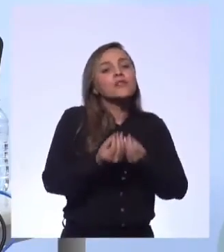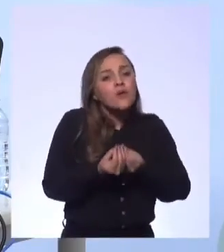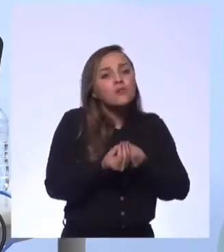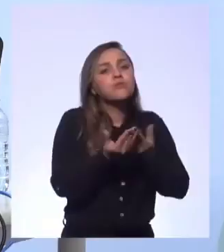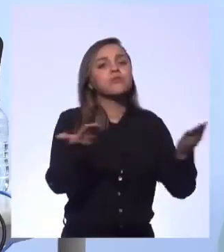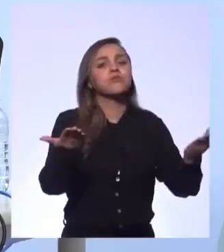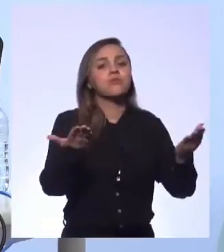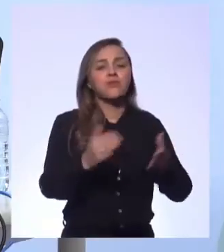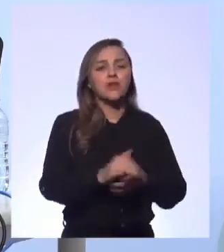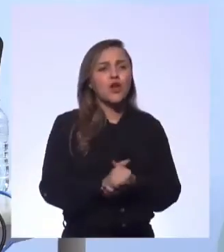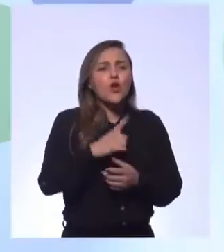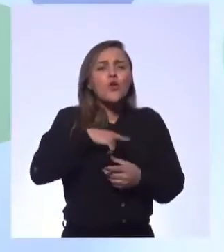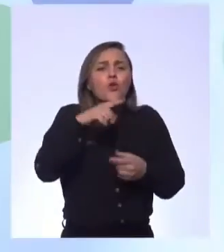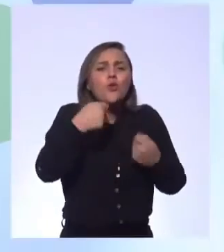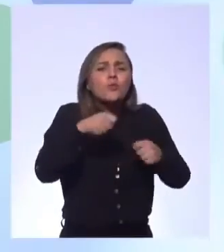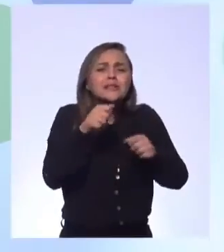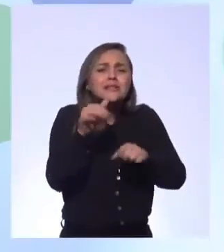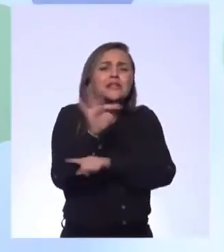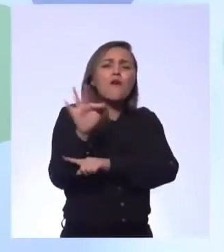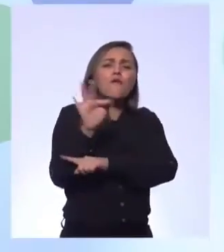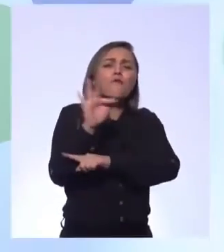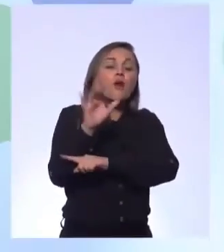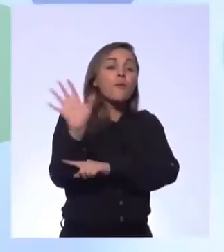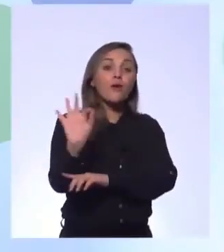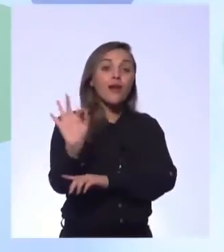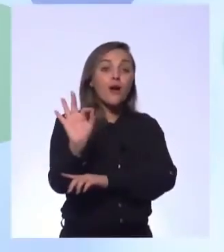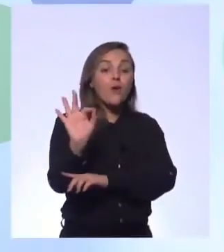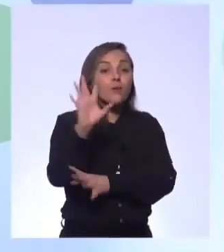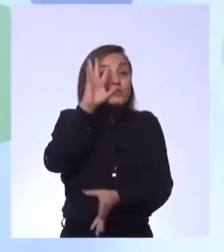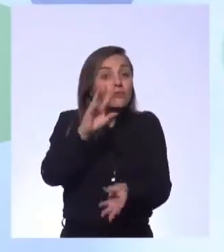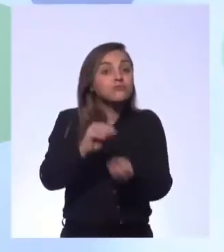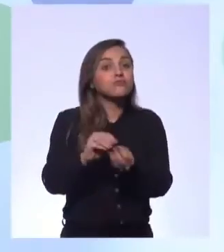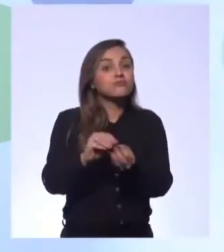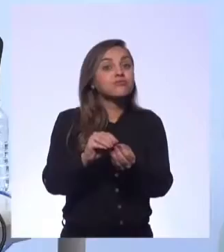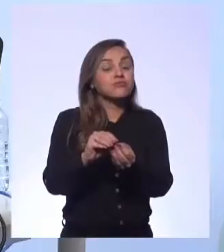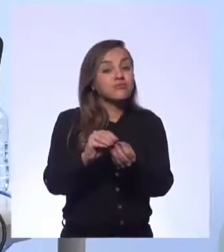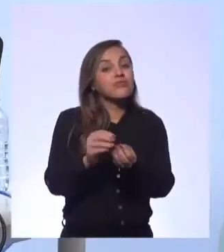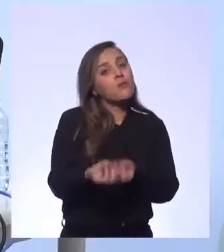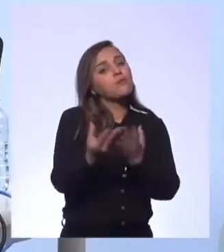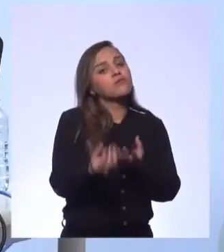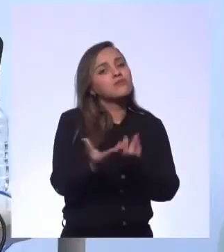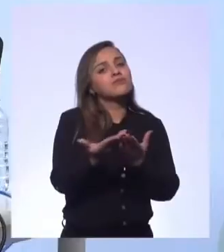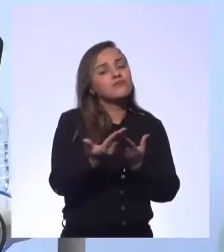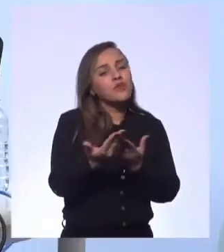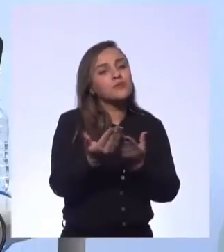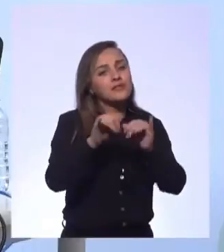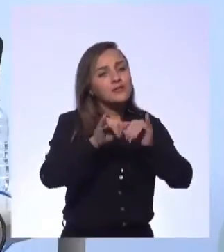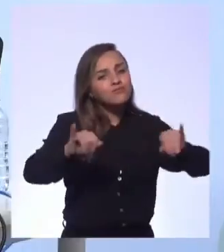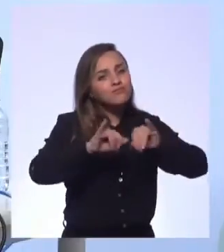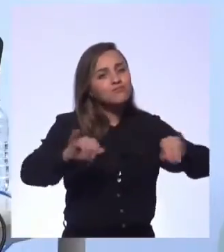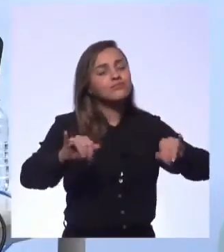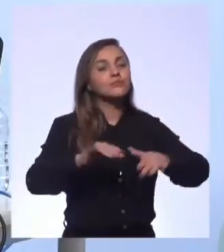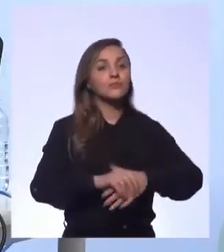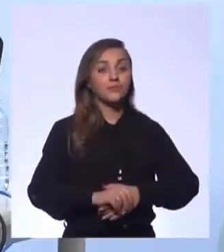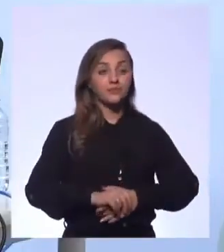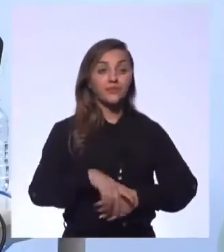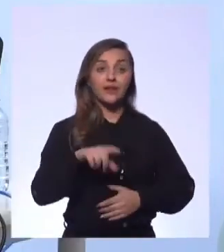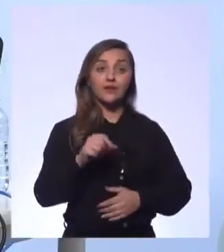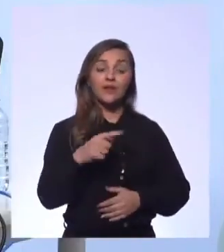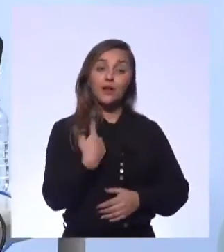E não precisa ser rebuscado. Perfeito. Ela tem que ser precisa. E aí é uma coisa que eu falo para você que está muito associada com as nossas